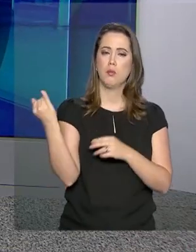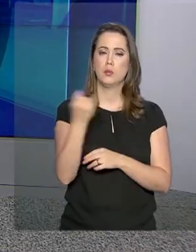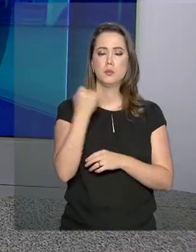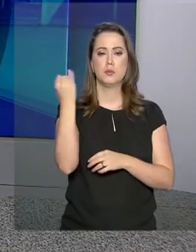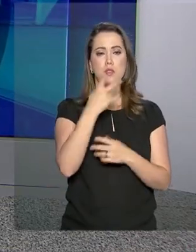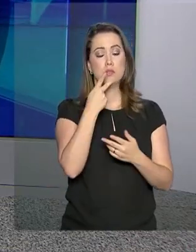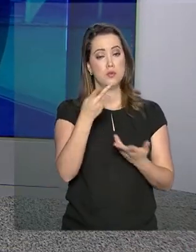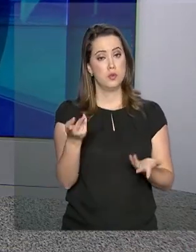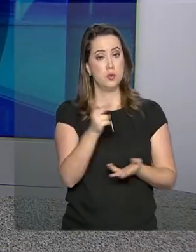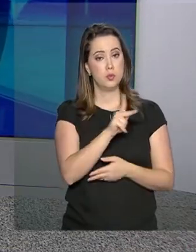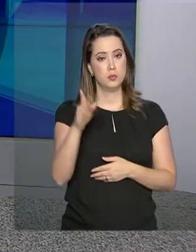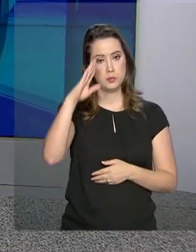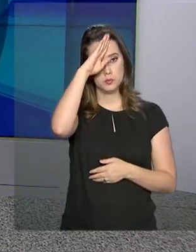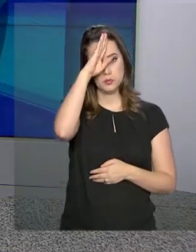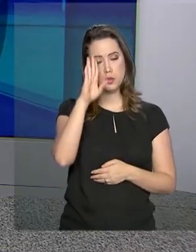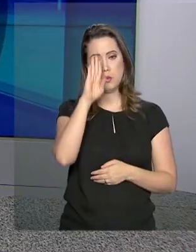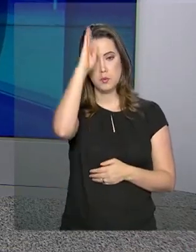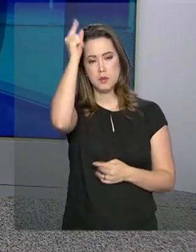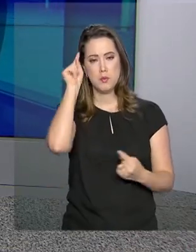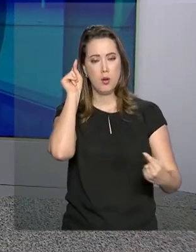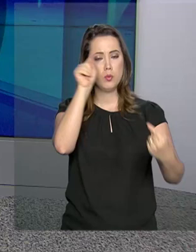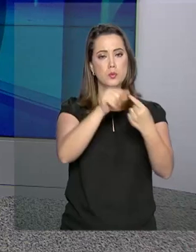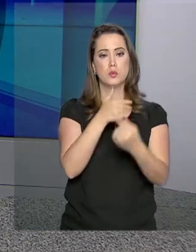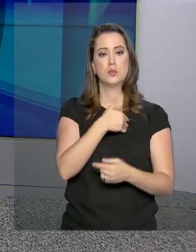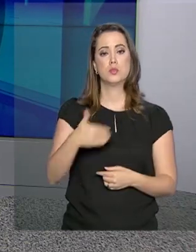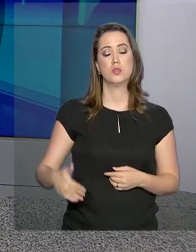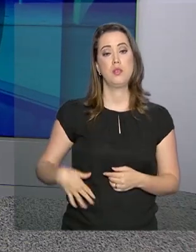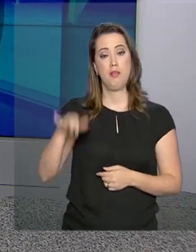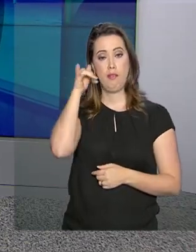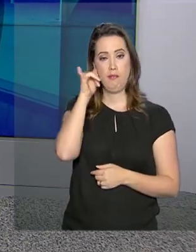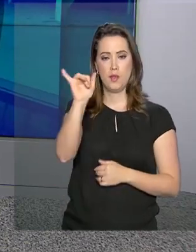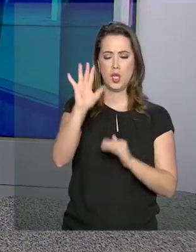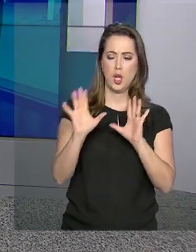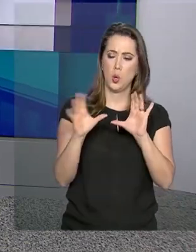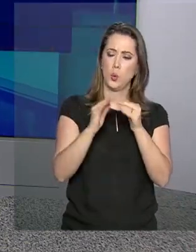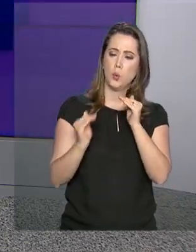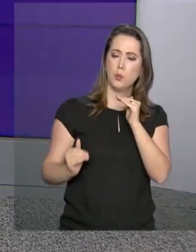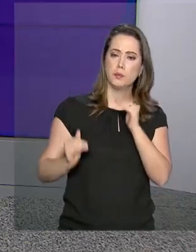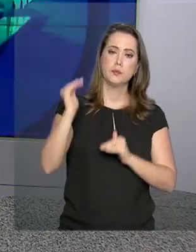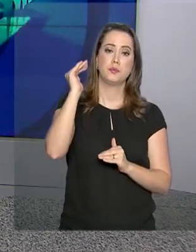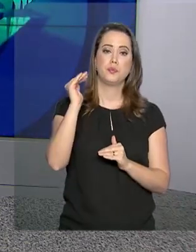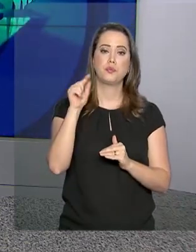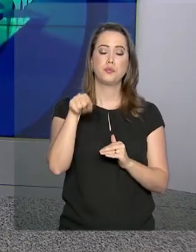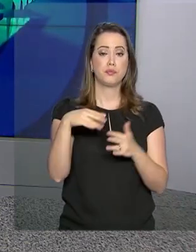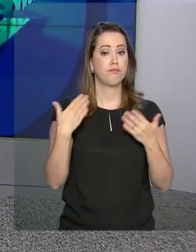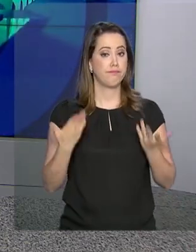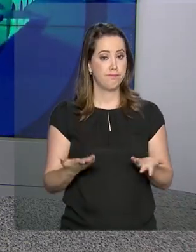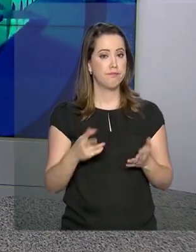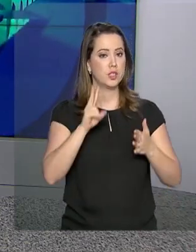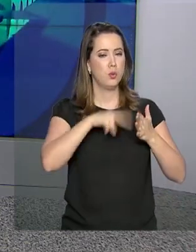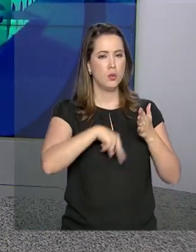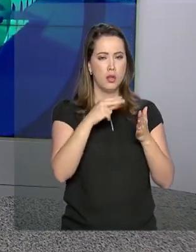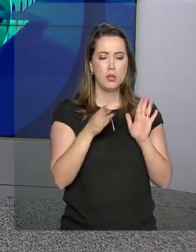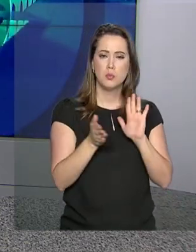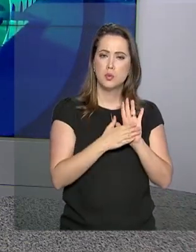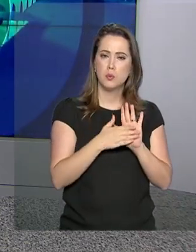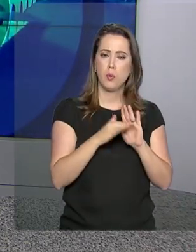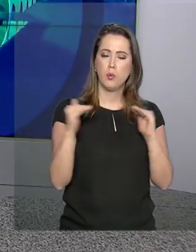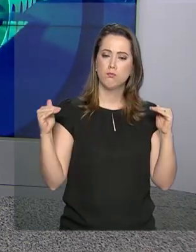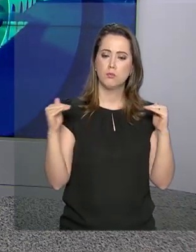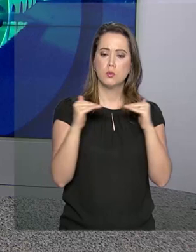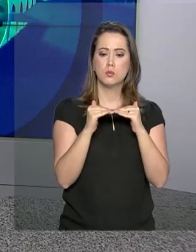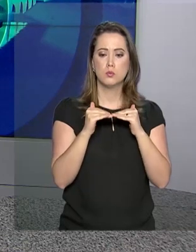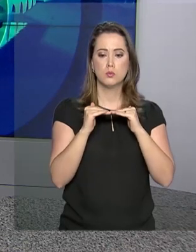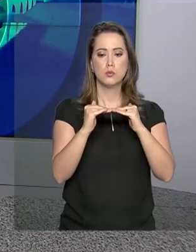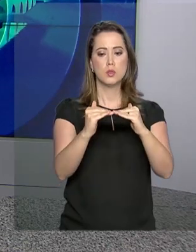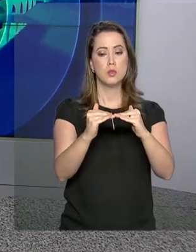hoje o presidente Jair Bolsonaro, o principal objetivo do governo é combater privilégios. Para isso, o texto propõe igualar os